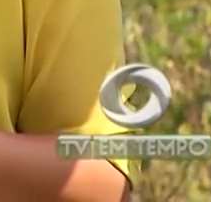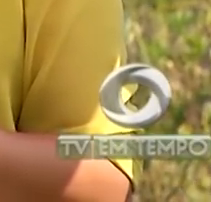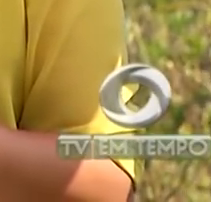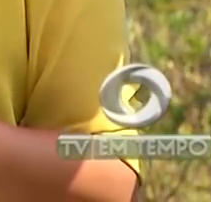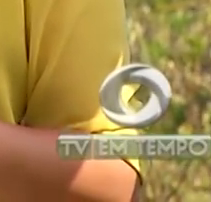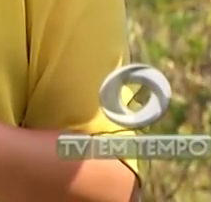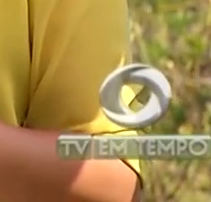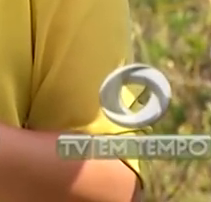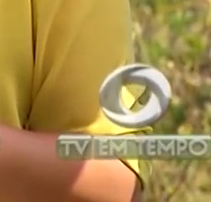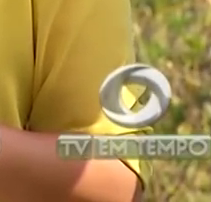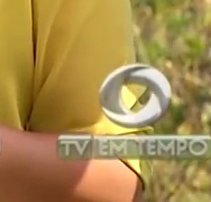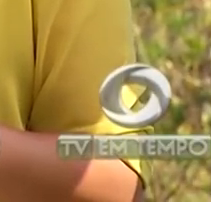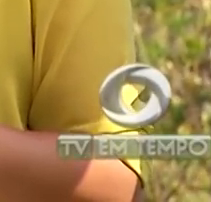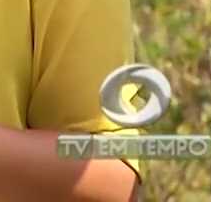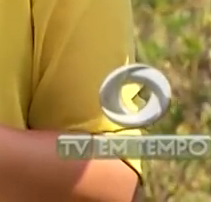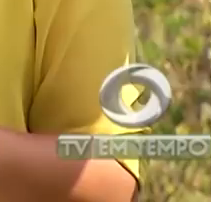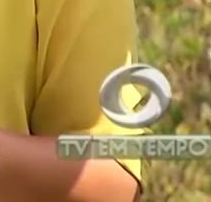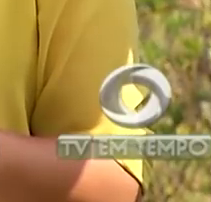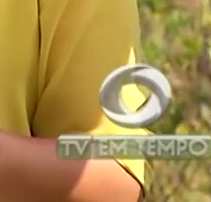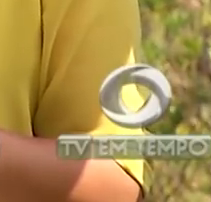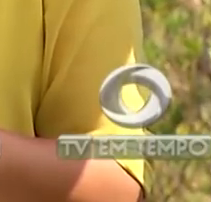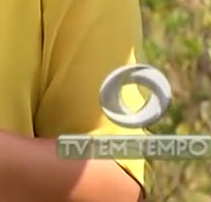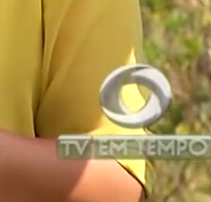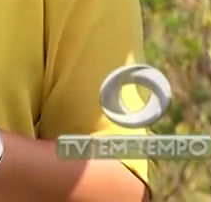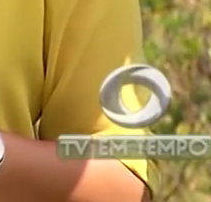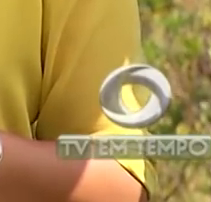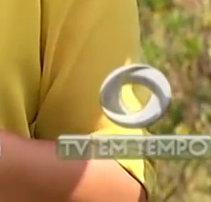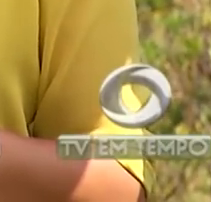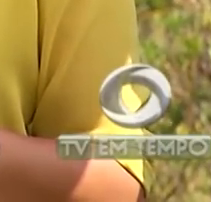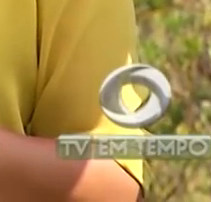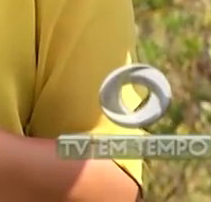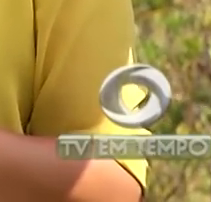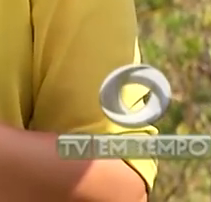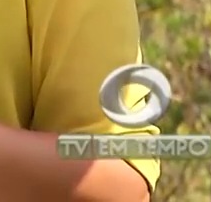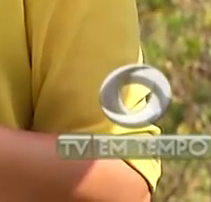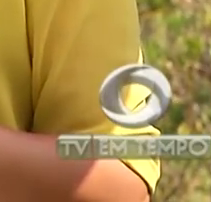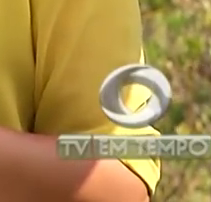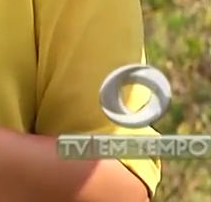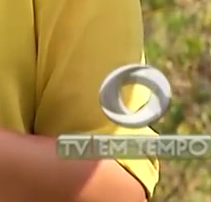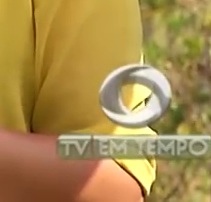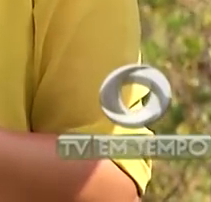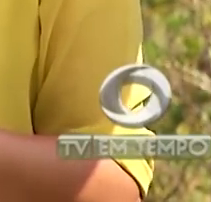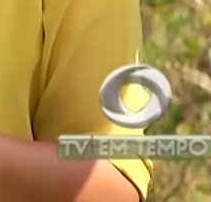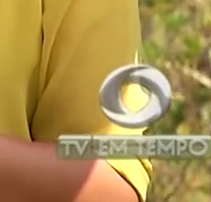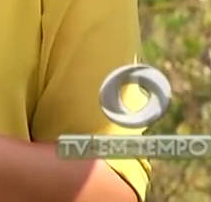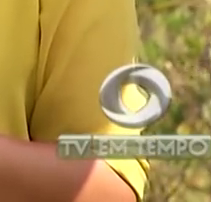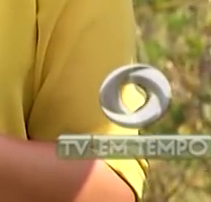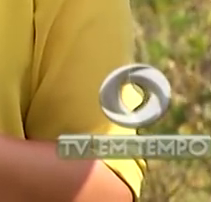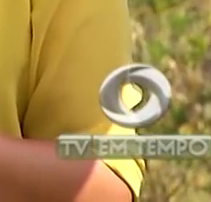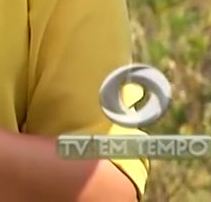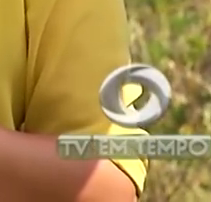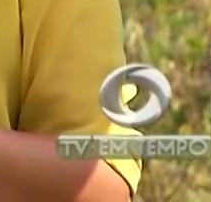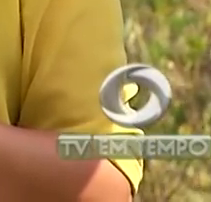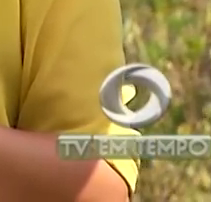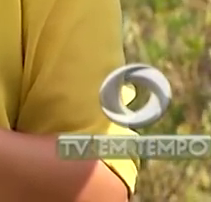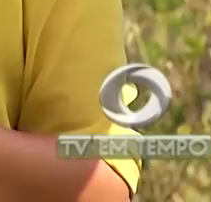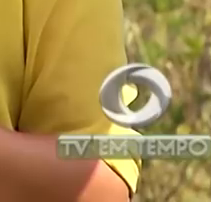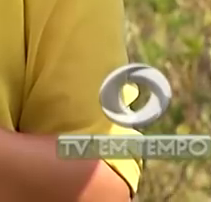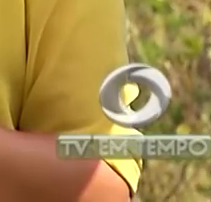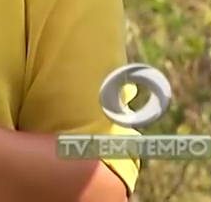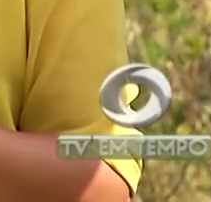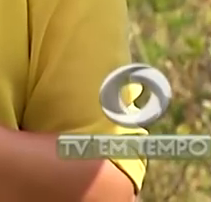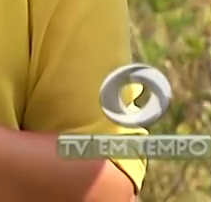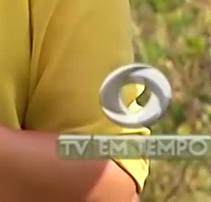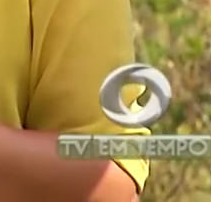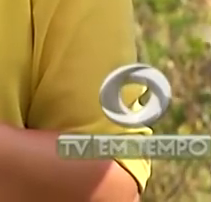problemas do interior do estado. Na região metropolitana de Manaus, por exemplo, as estradas que ligam os municípios são